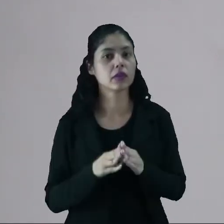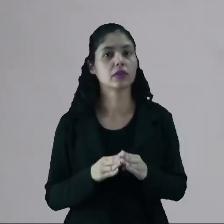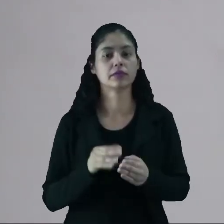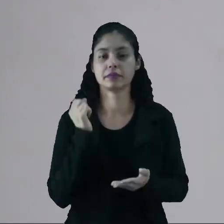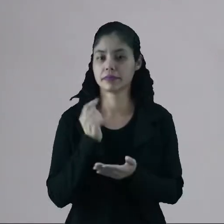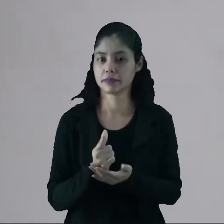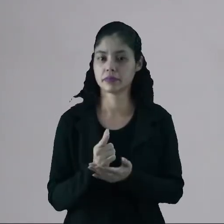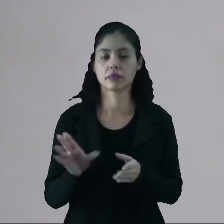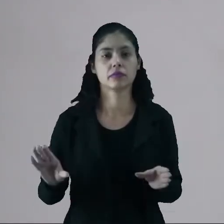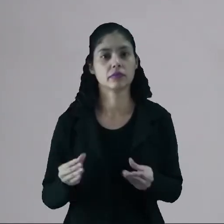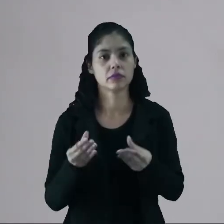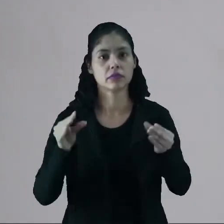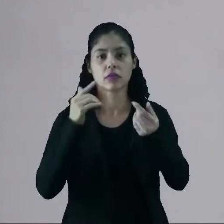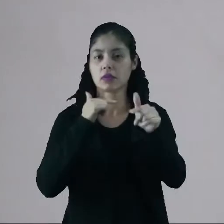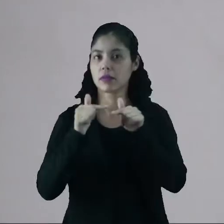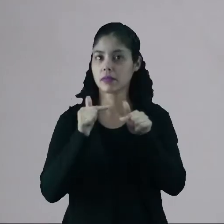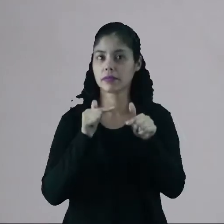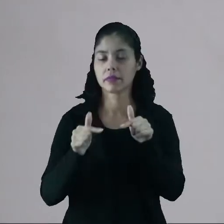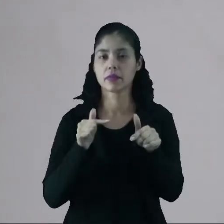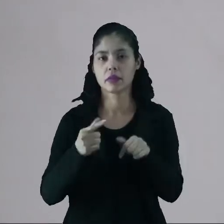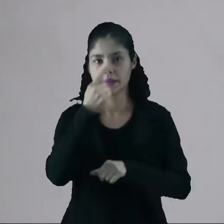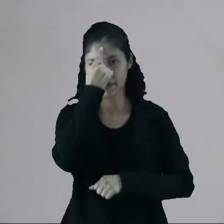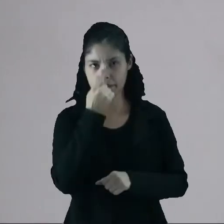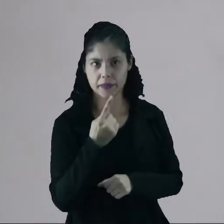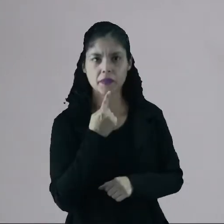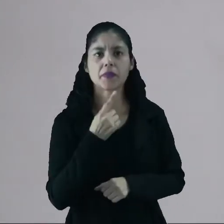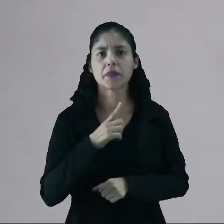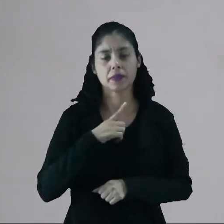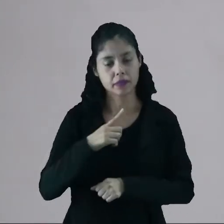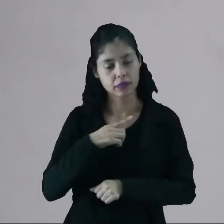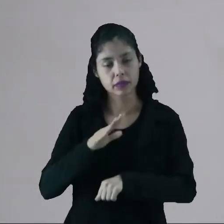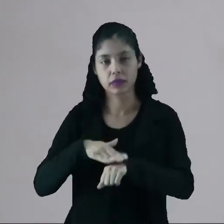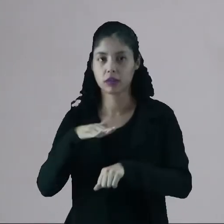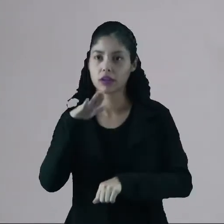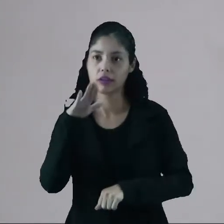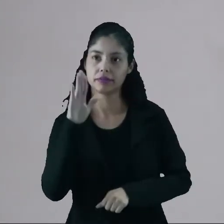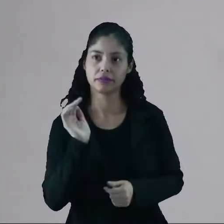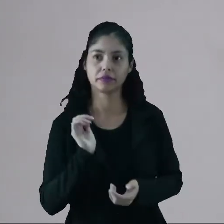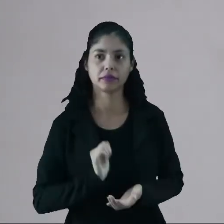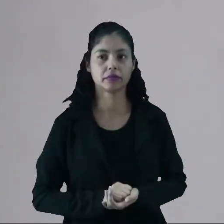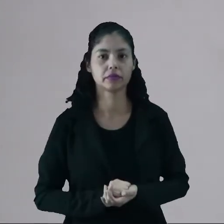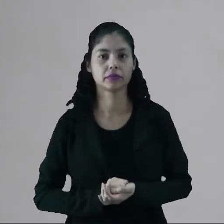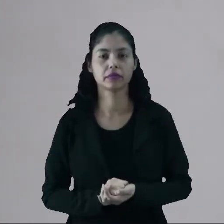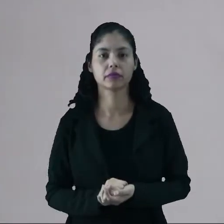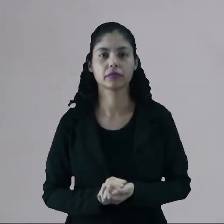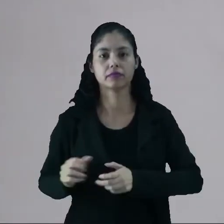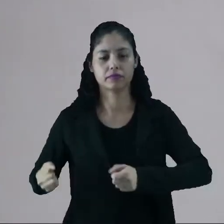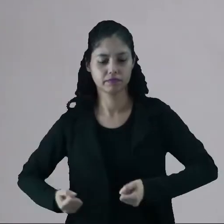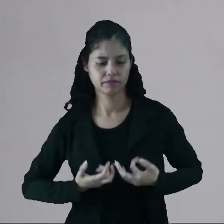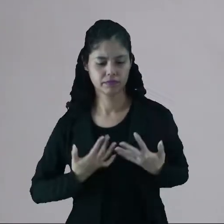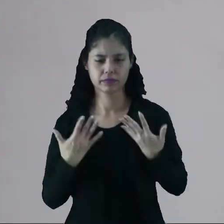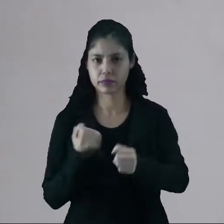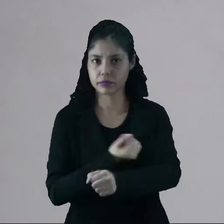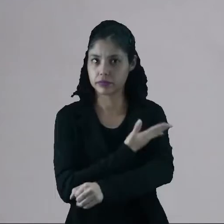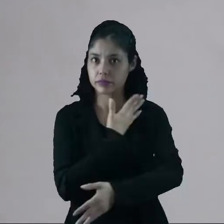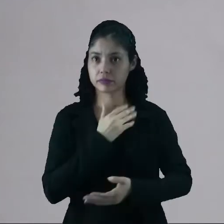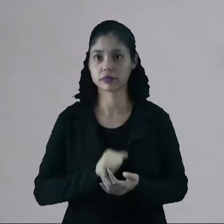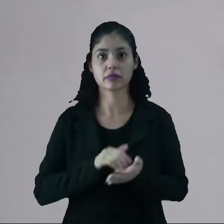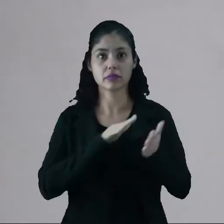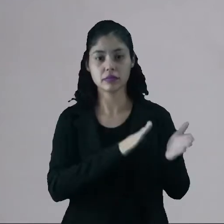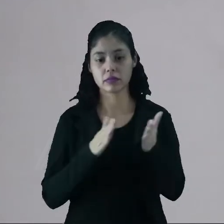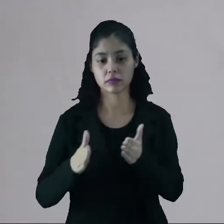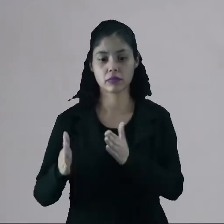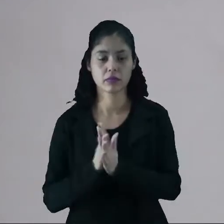vai financiar os artistas para trabalhar em cenas que tenham mais emoção dentro da Bíblia. Então,